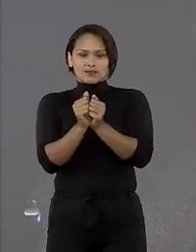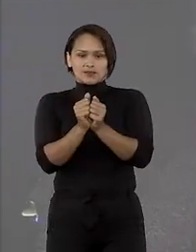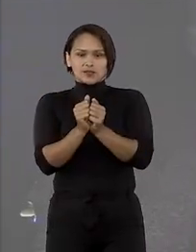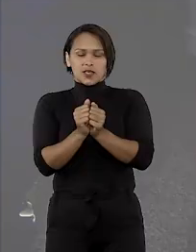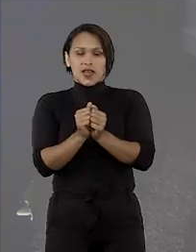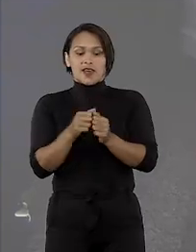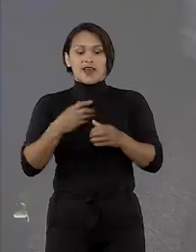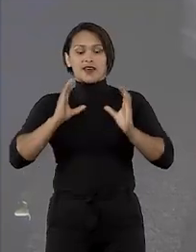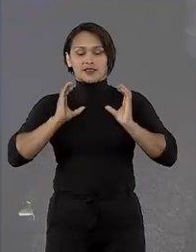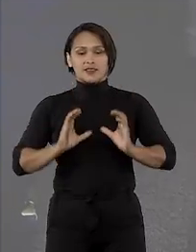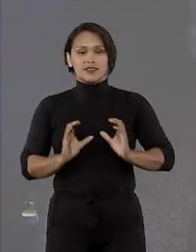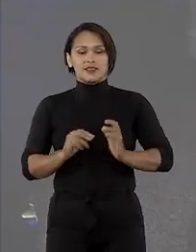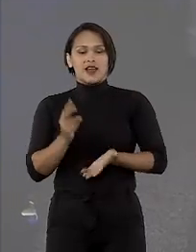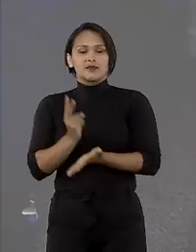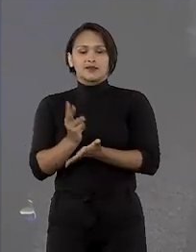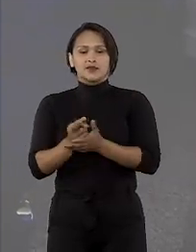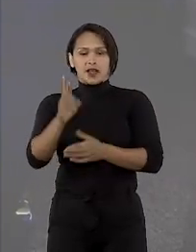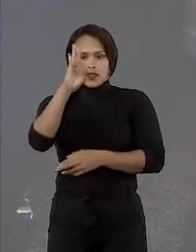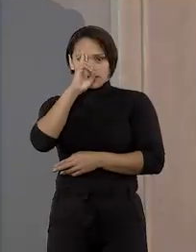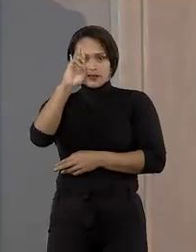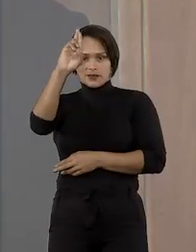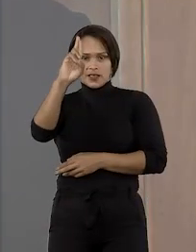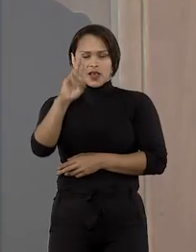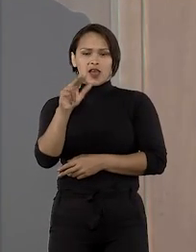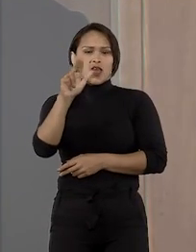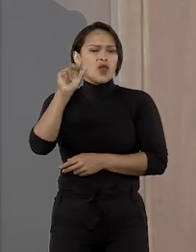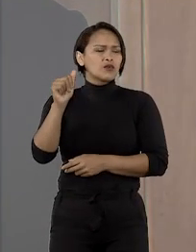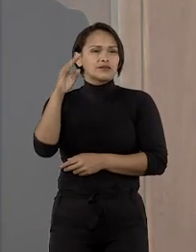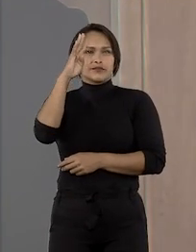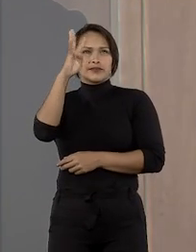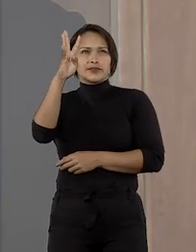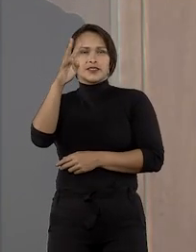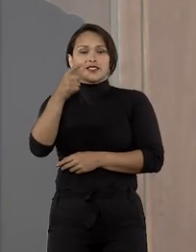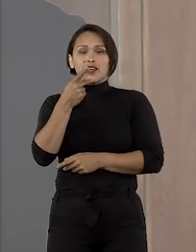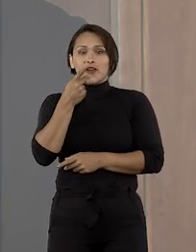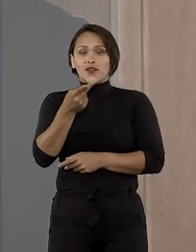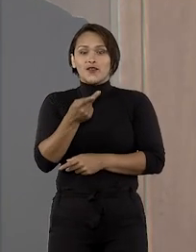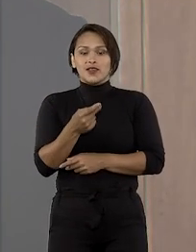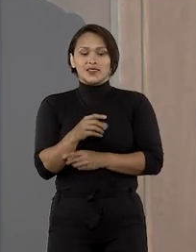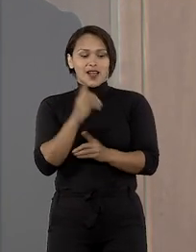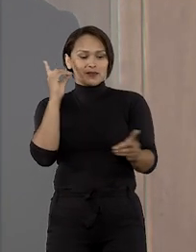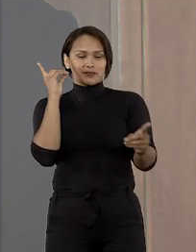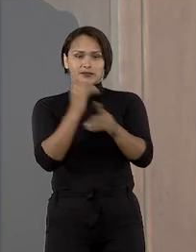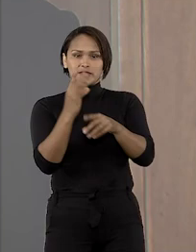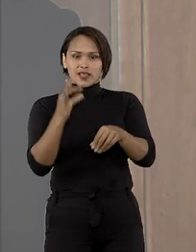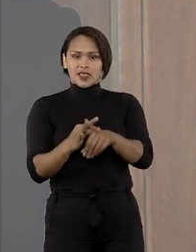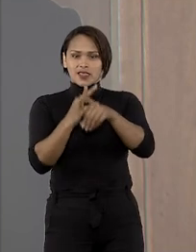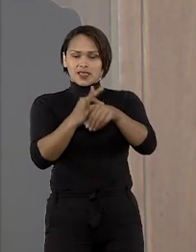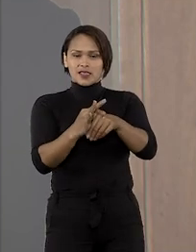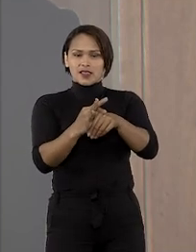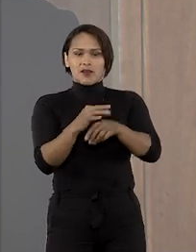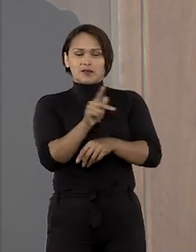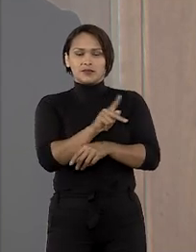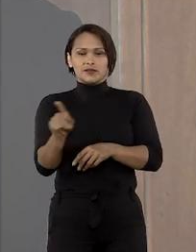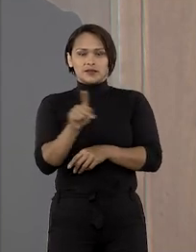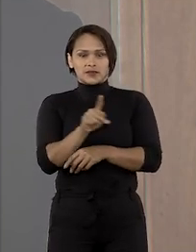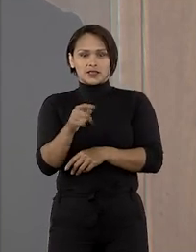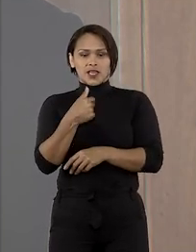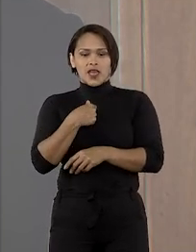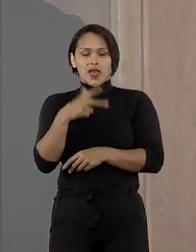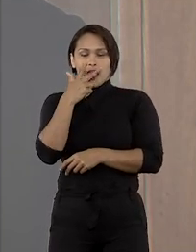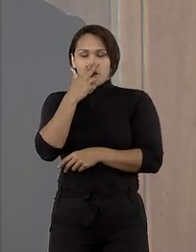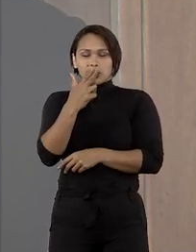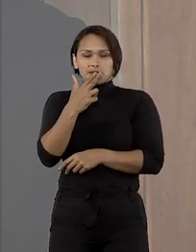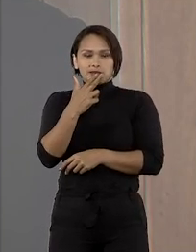certeza de que a cidadania está sendo respeitada. Eu nunca imaginei falar diretamente com o presidente. Eu acho uma